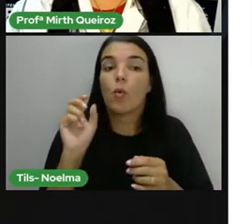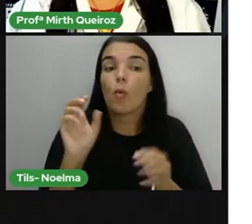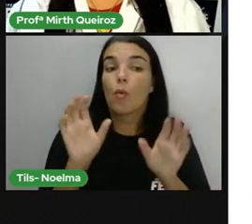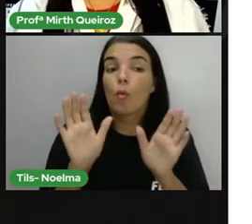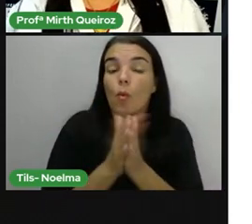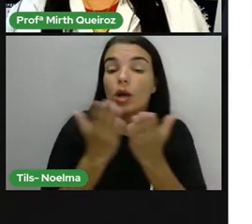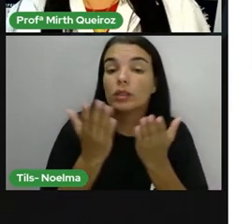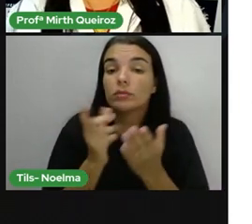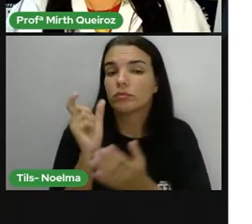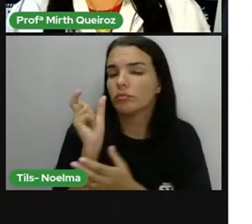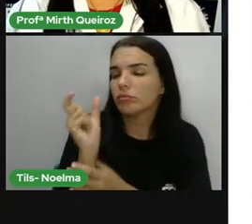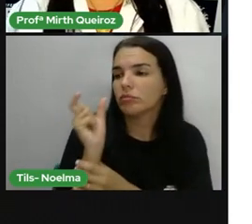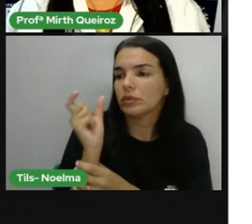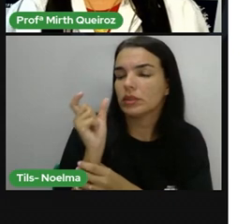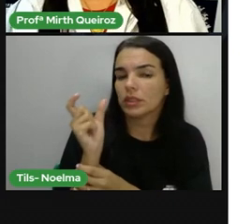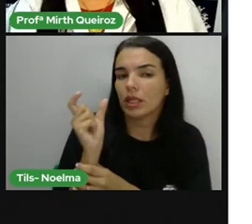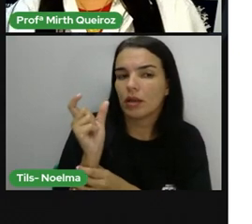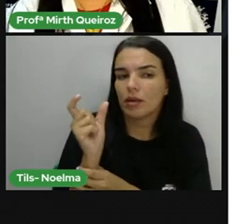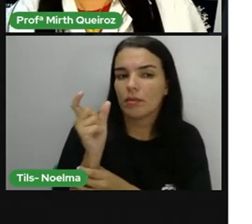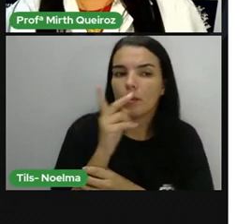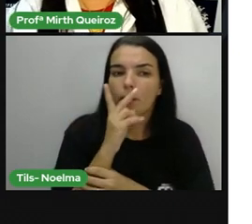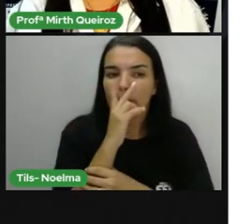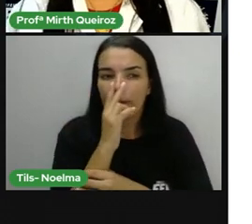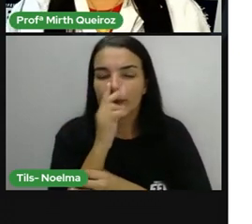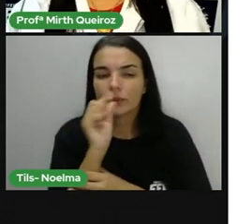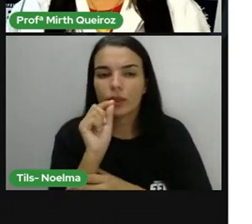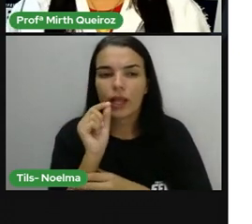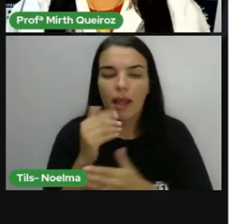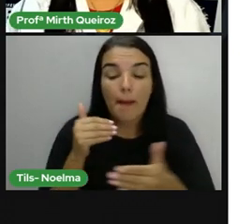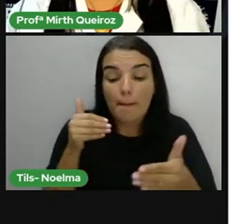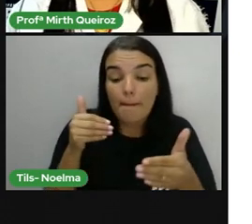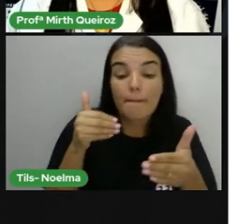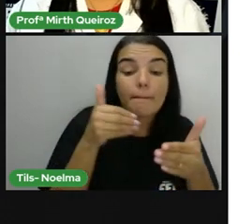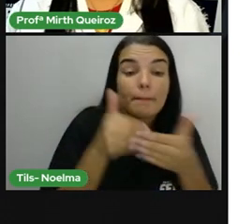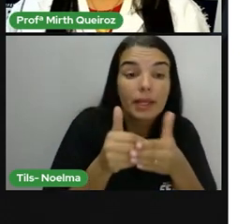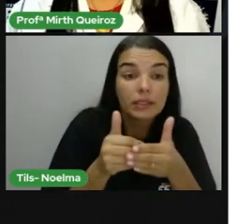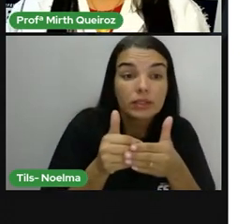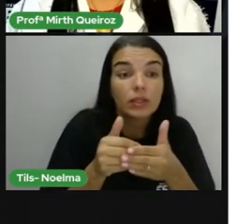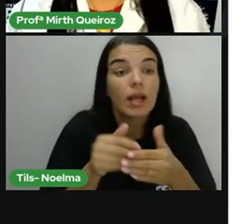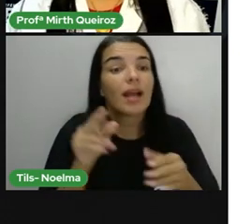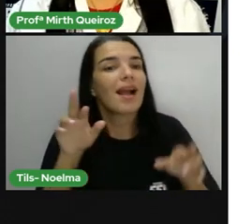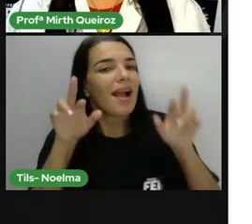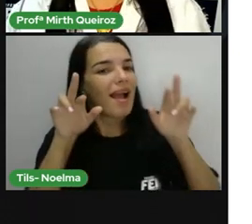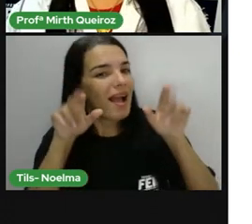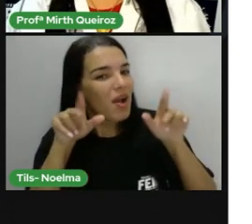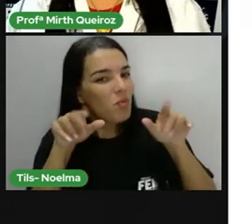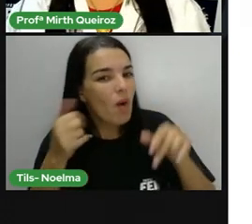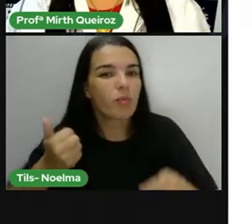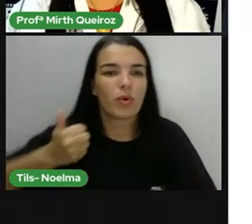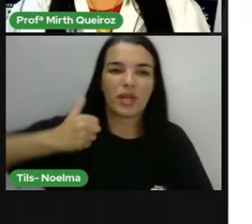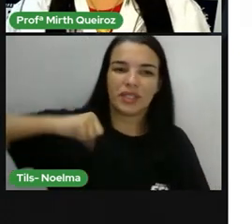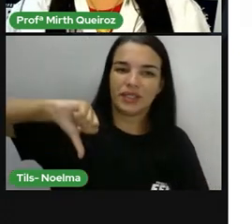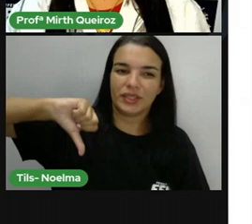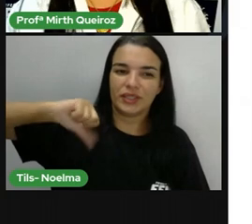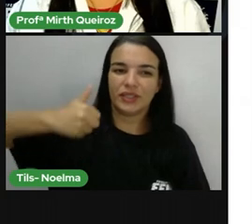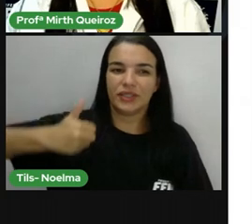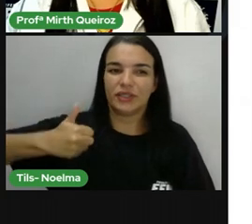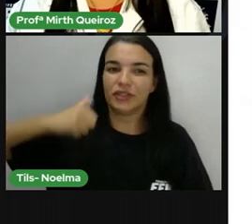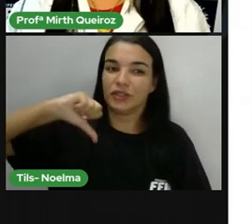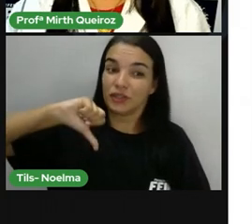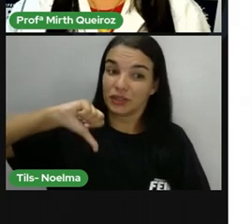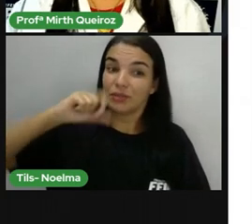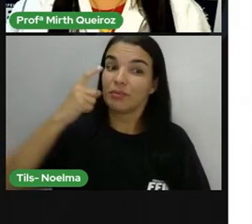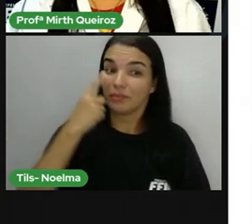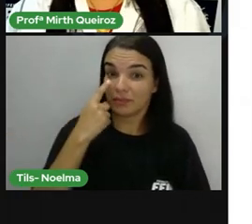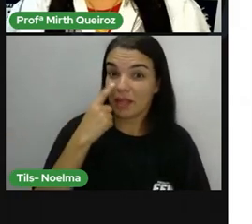cerca de, aproximadamente de, nós estamos fazendo uma estimativa. E o que é estimativa, pró? É